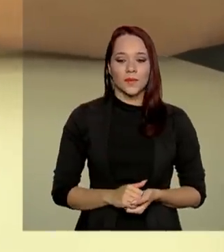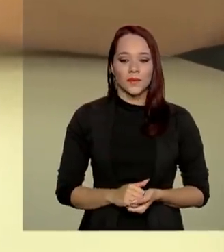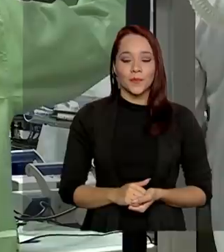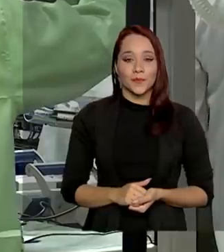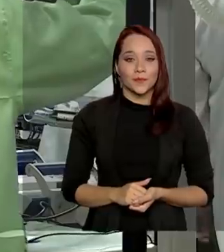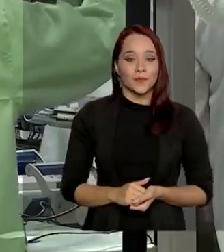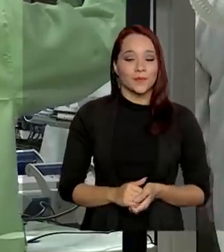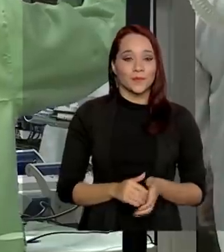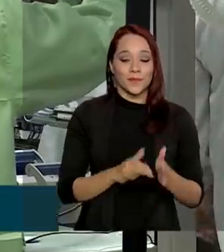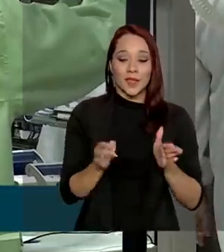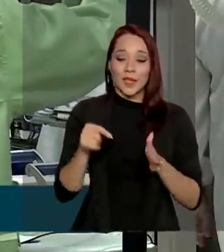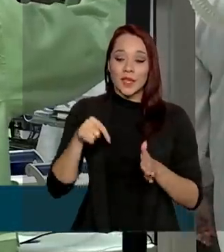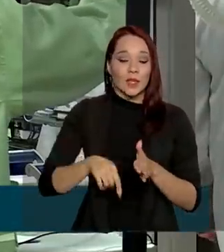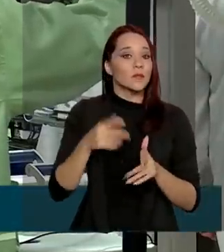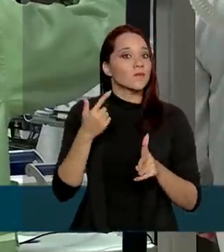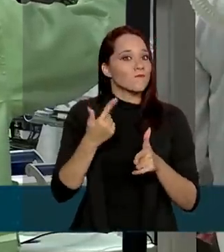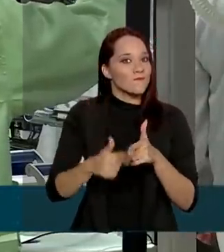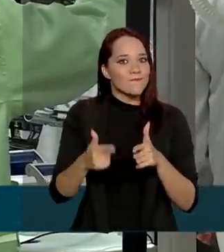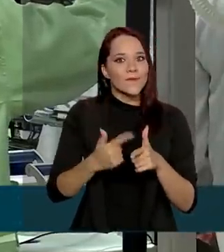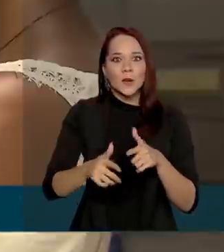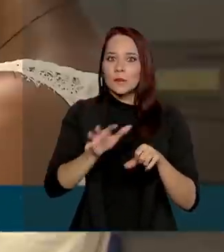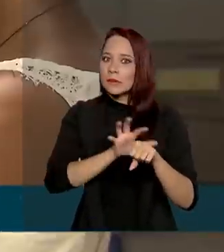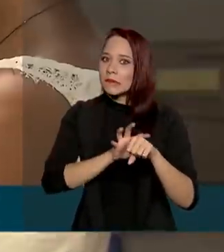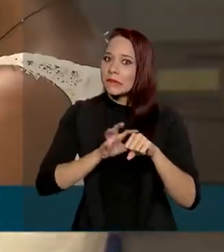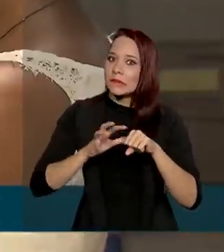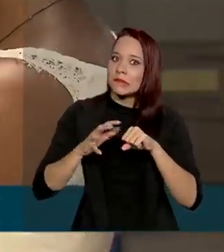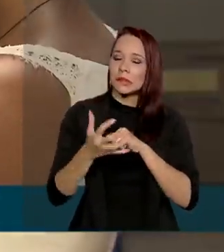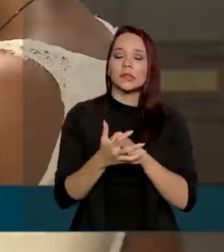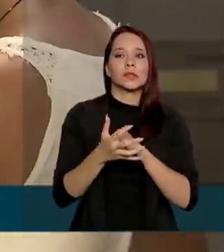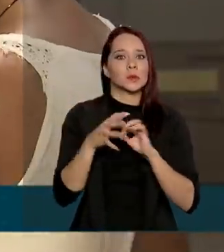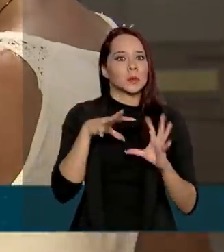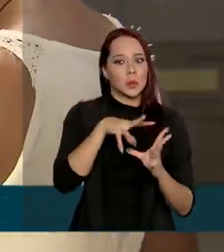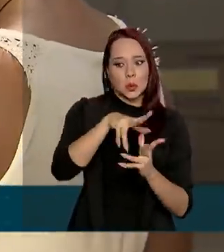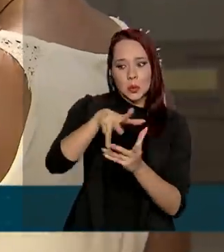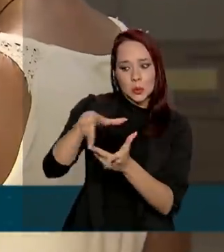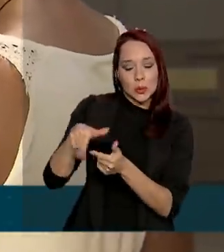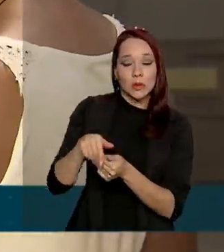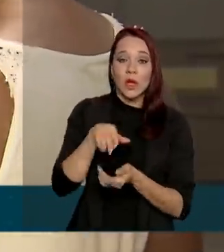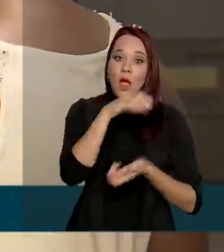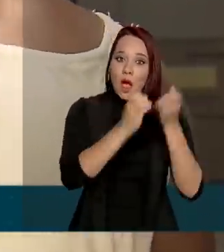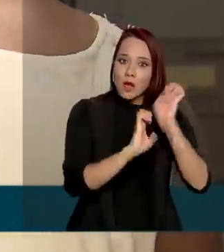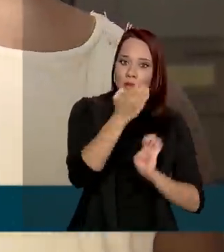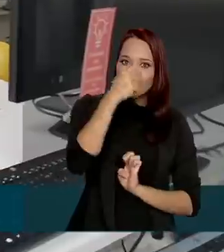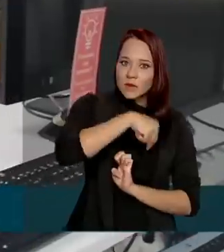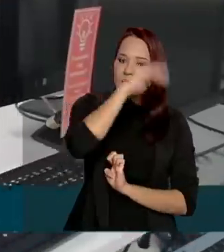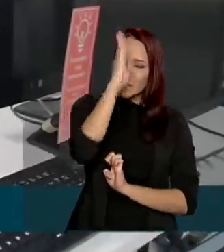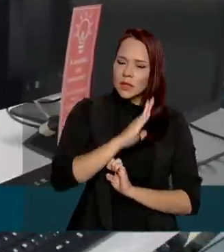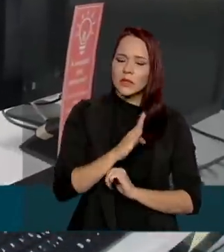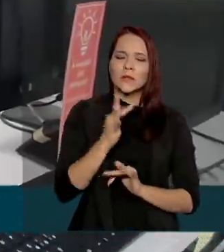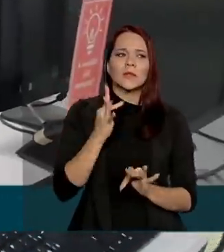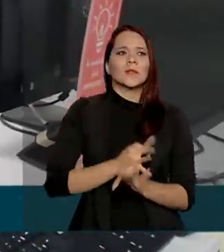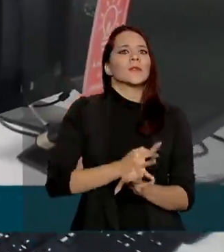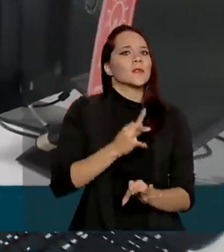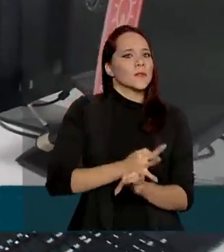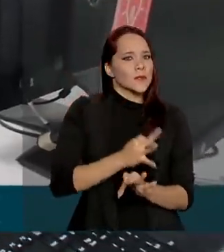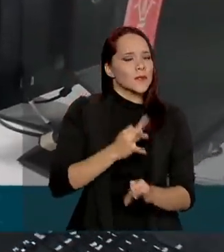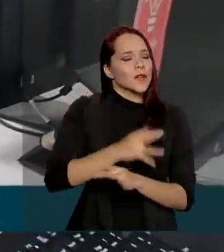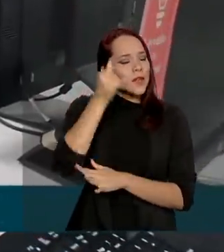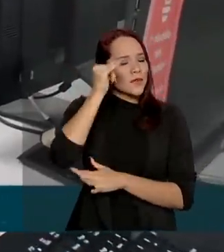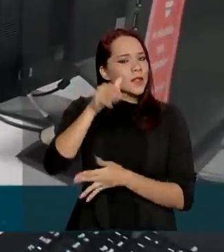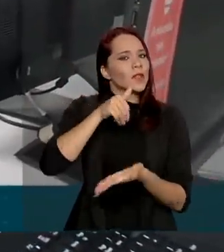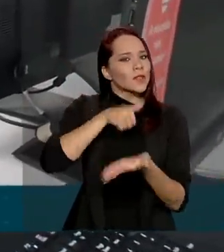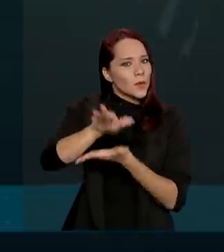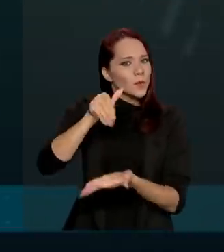Mesmo com a crise imposta ao mundo pela pandemia do coronavírus, a indústria brasileira tem resistido a demitir